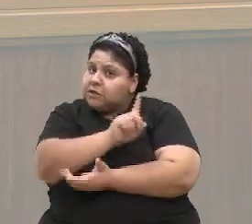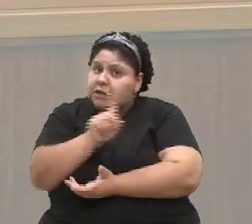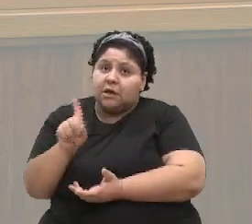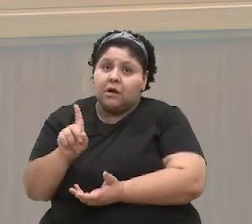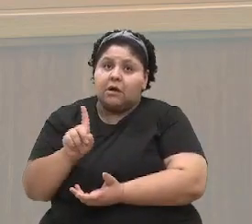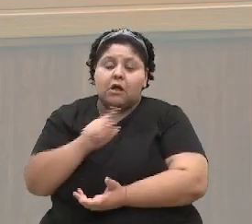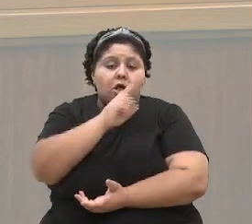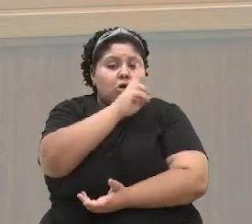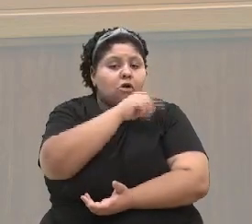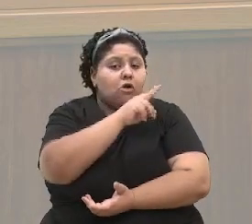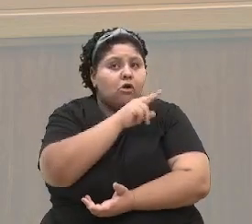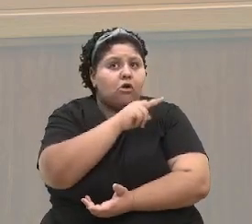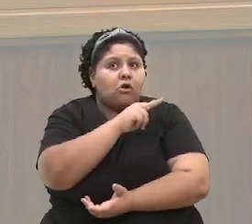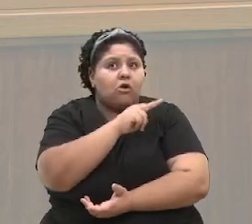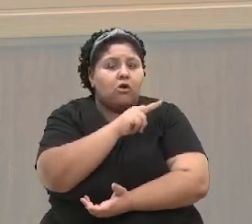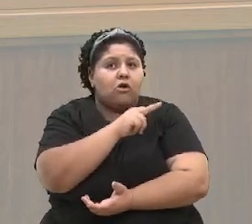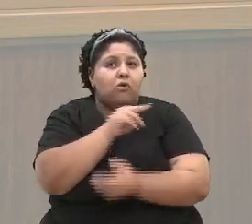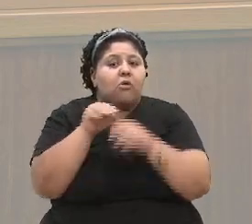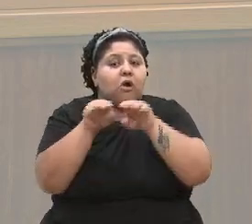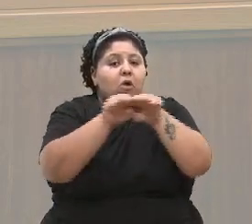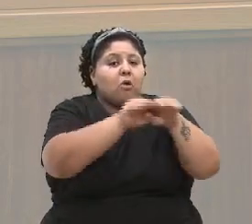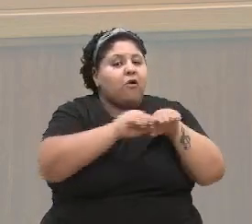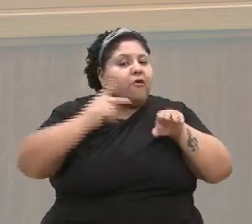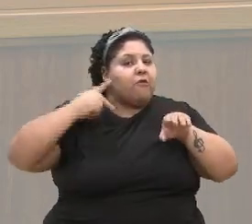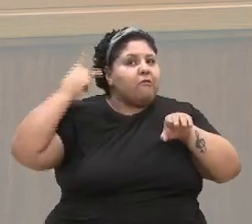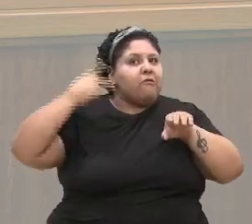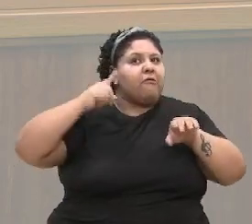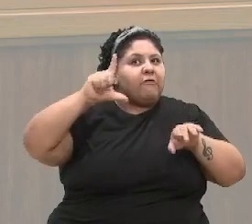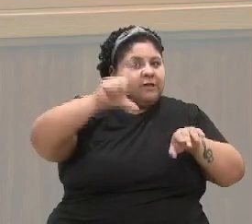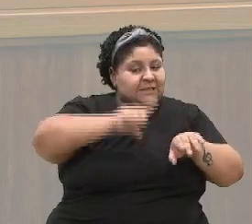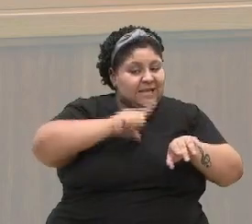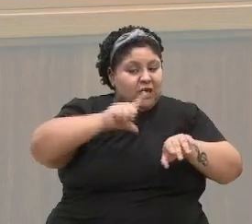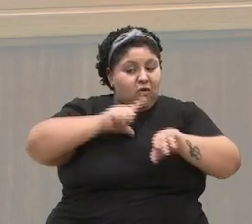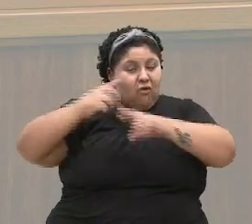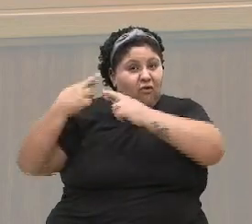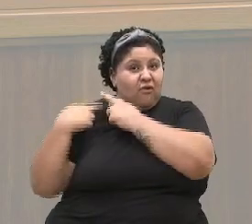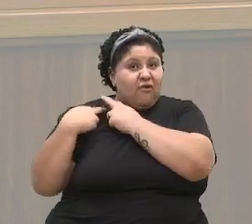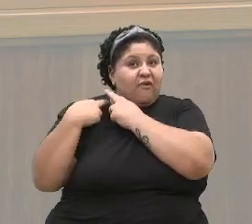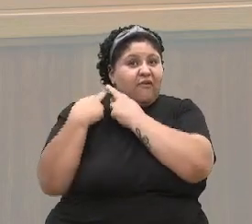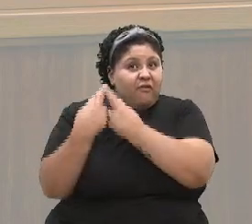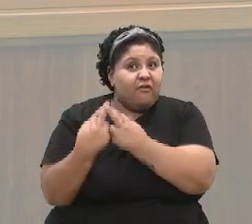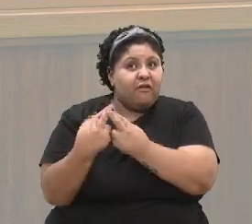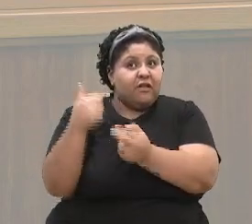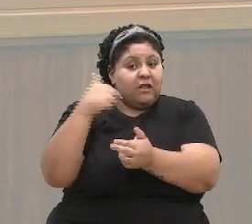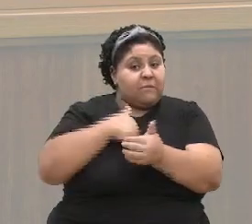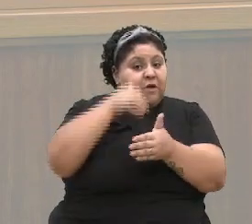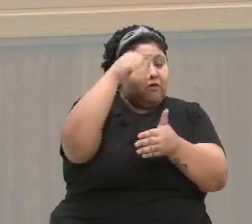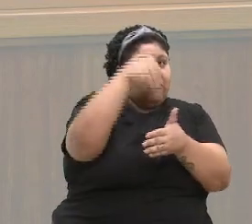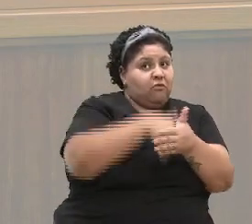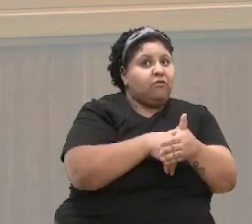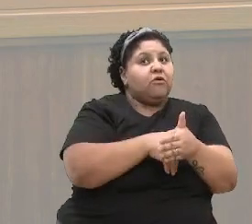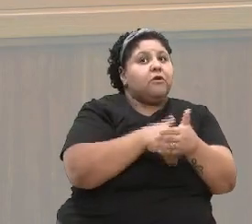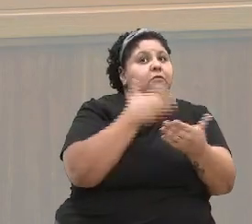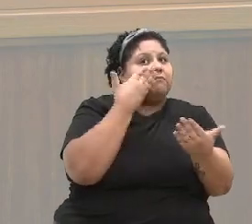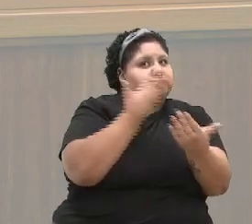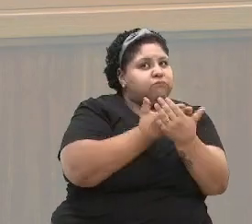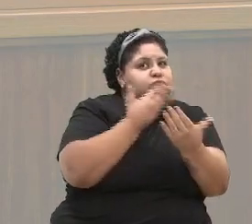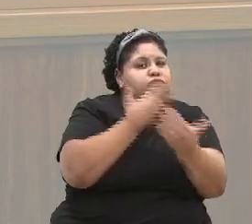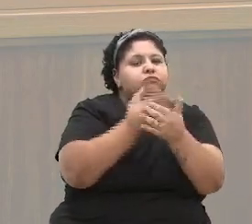Nunca ofarei essa política, tenho responsabilidade acerca dos meus votos, estudo,